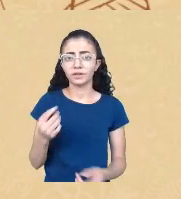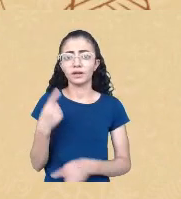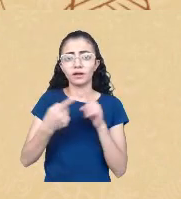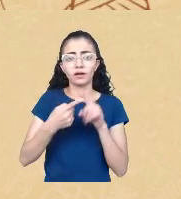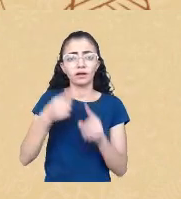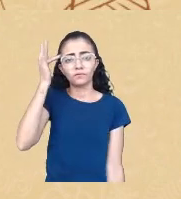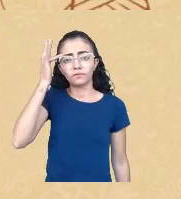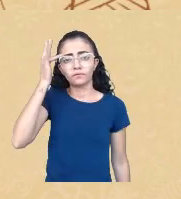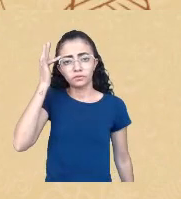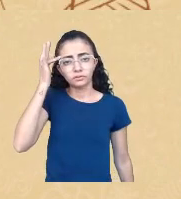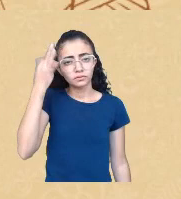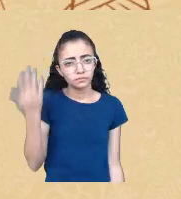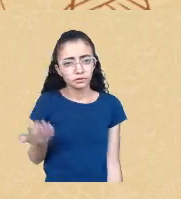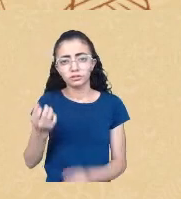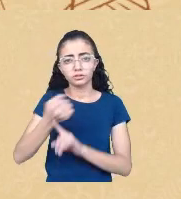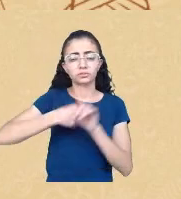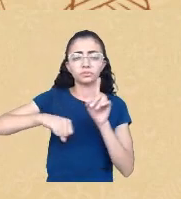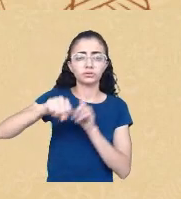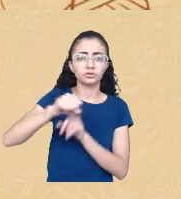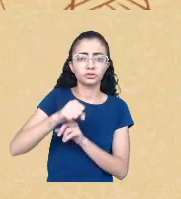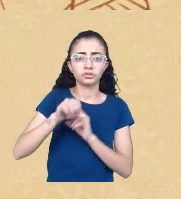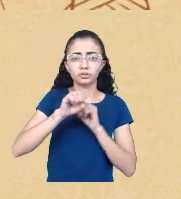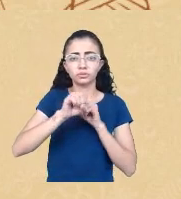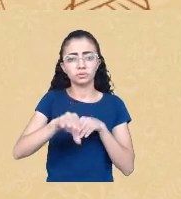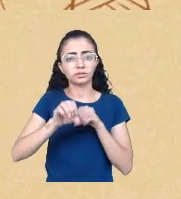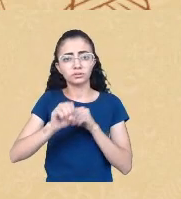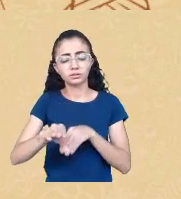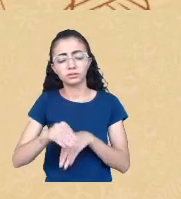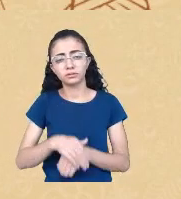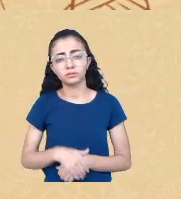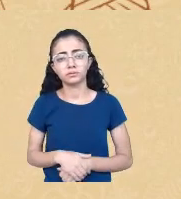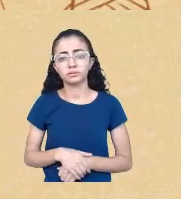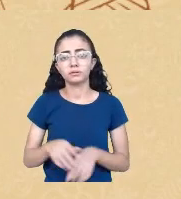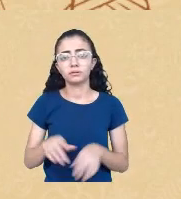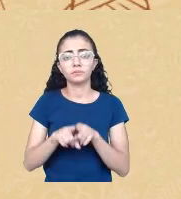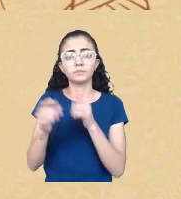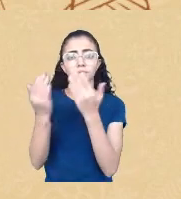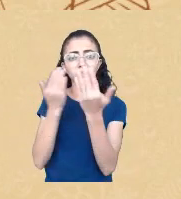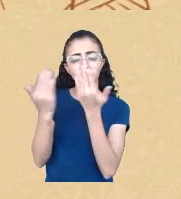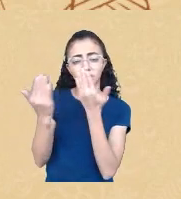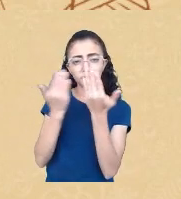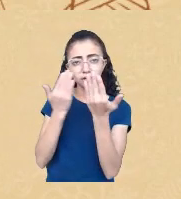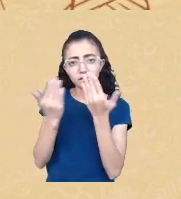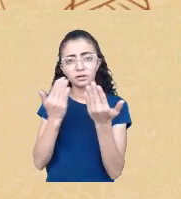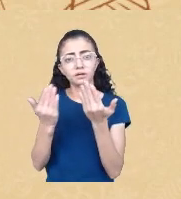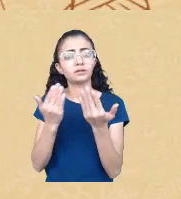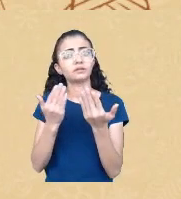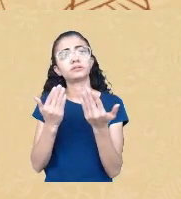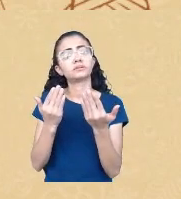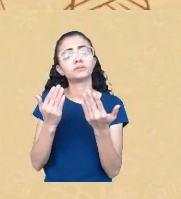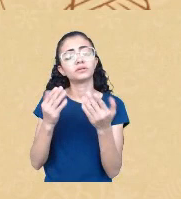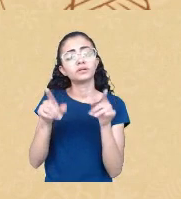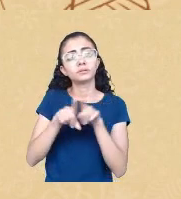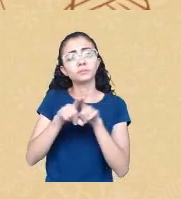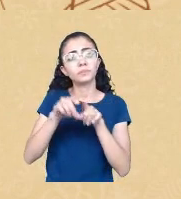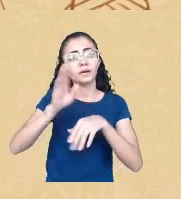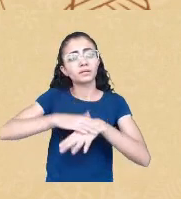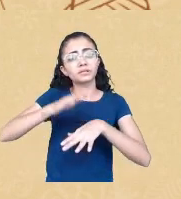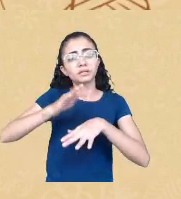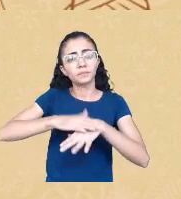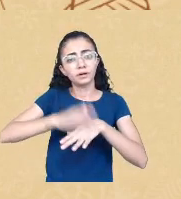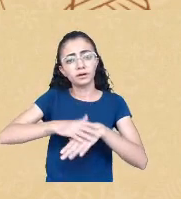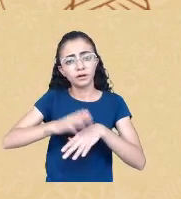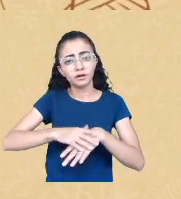na educação na na psicanálise na psicologia na matemática na física